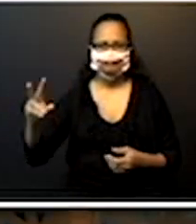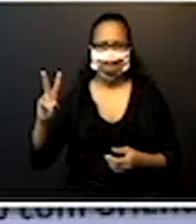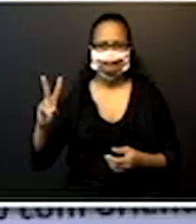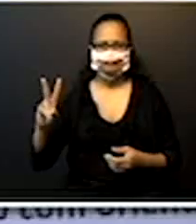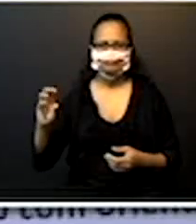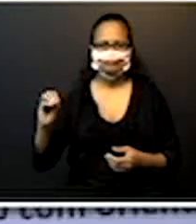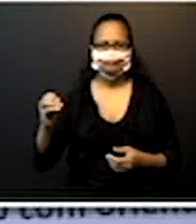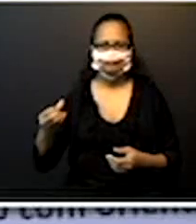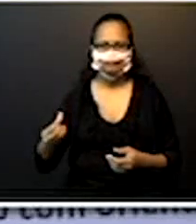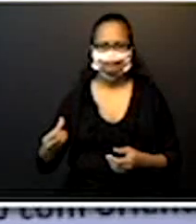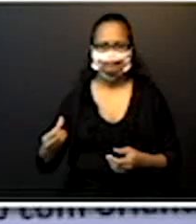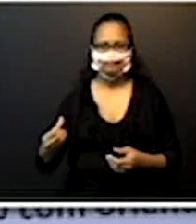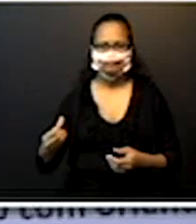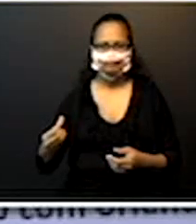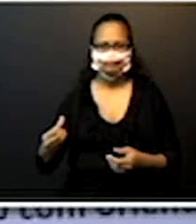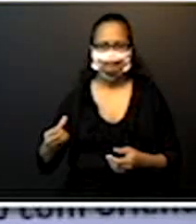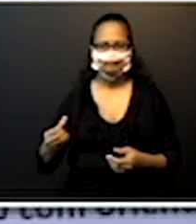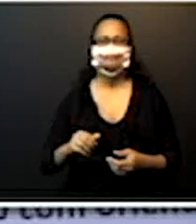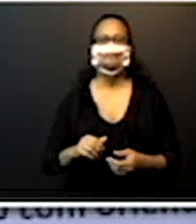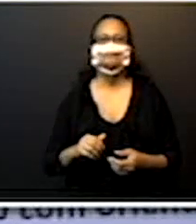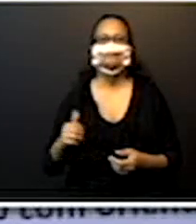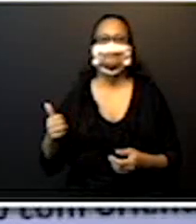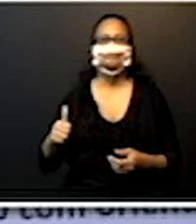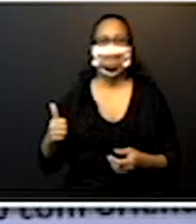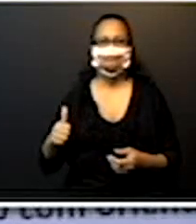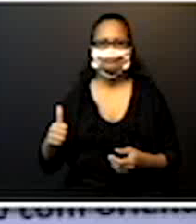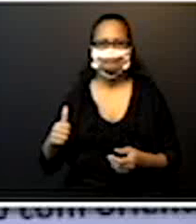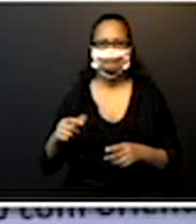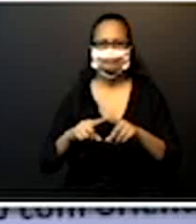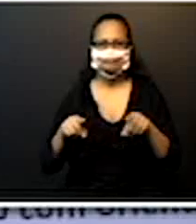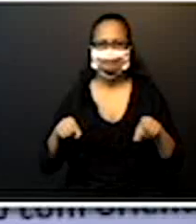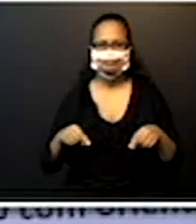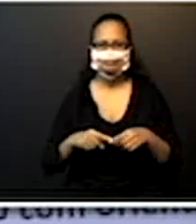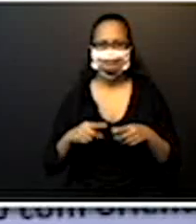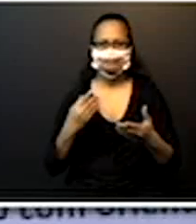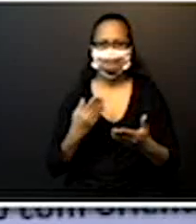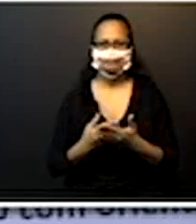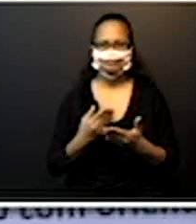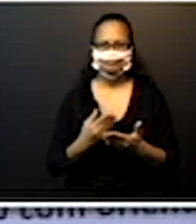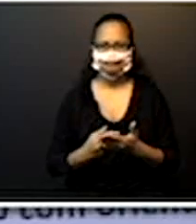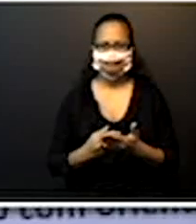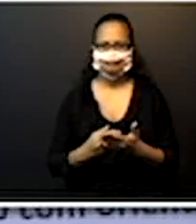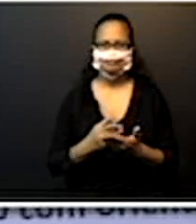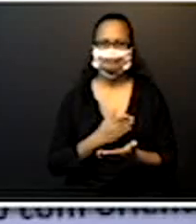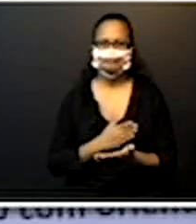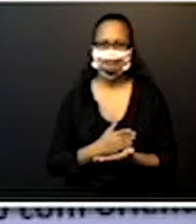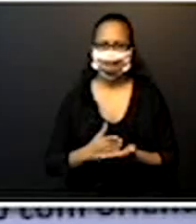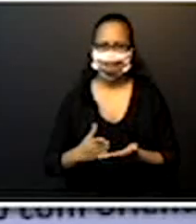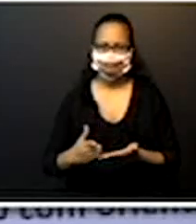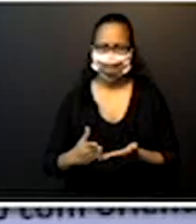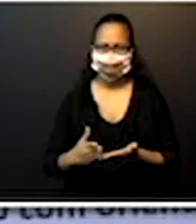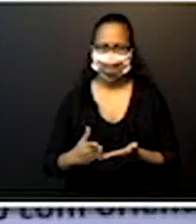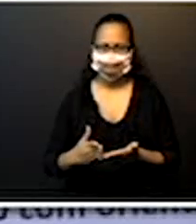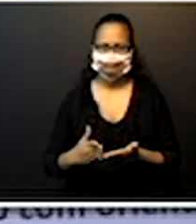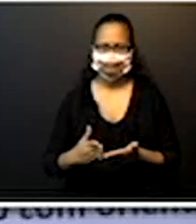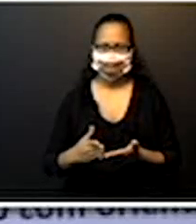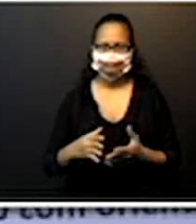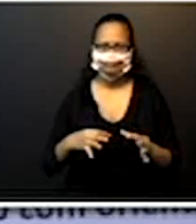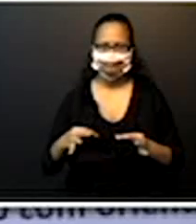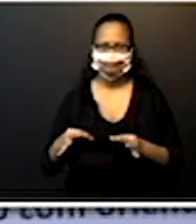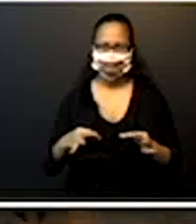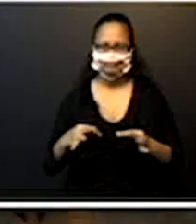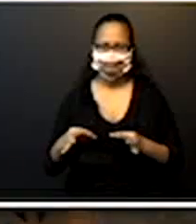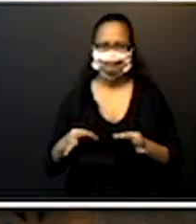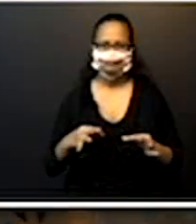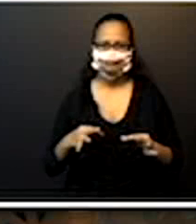Primeiramente, igual quando a gente está em sala de aula, a gente começa com a nossa rotina. Nós